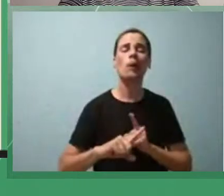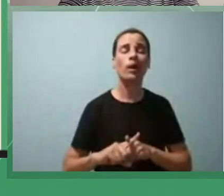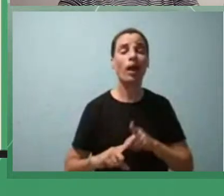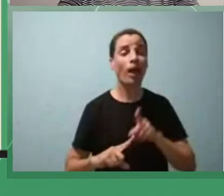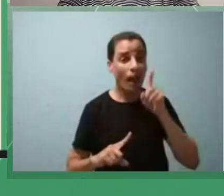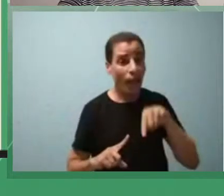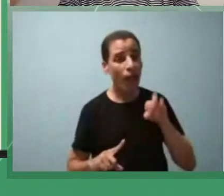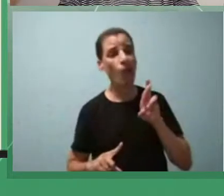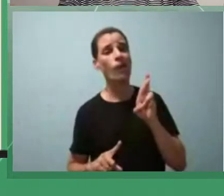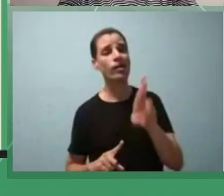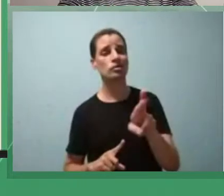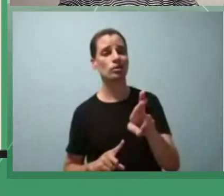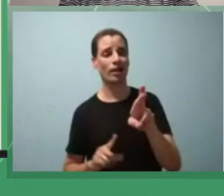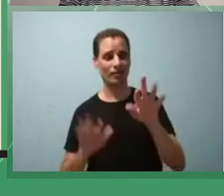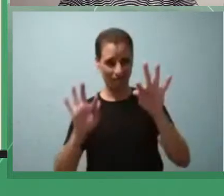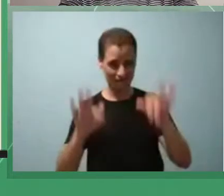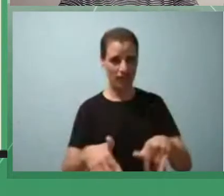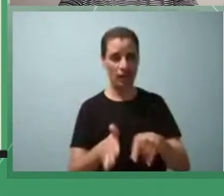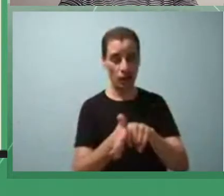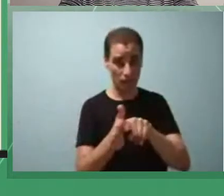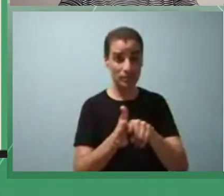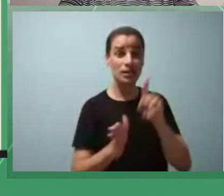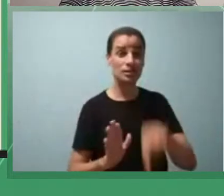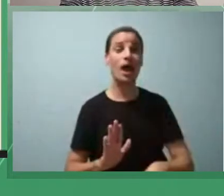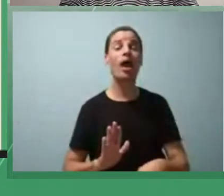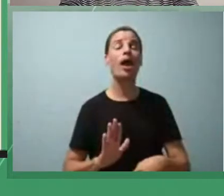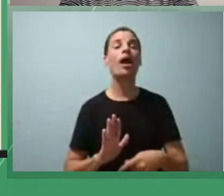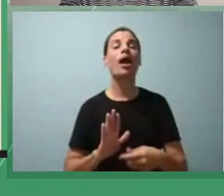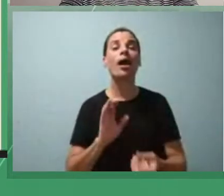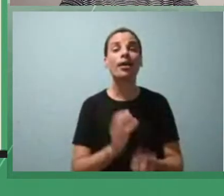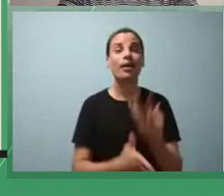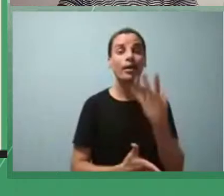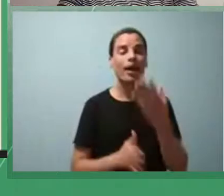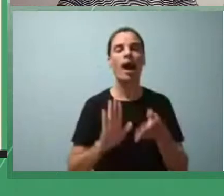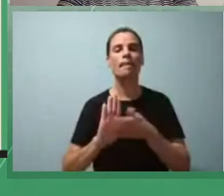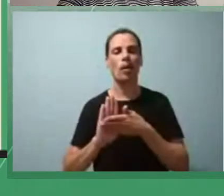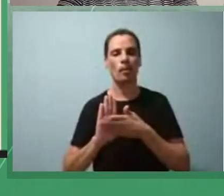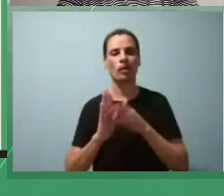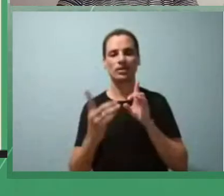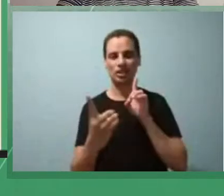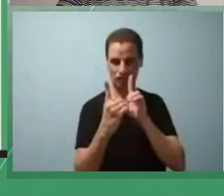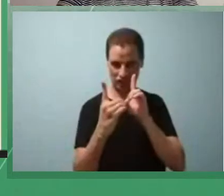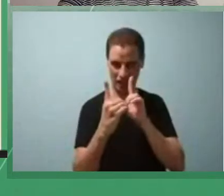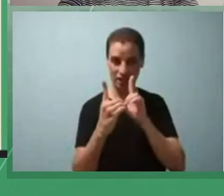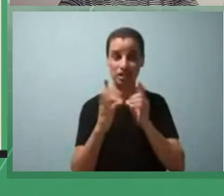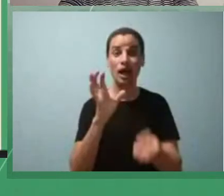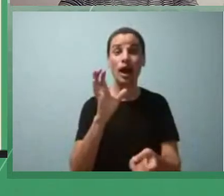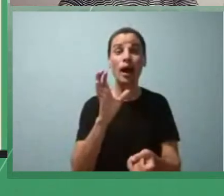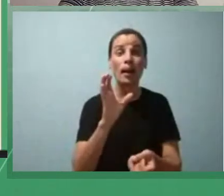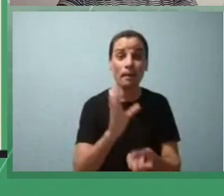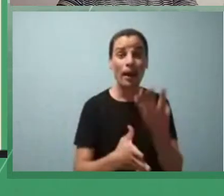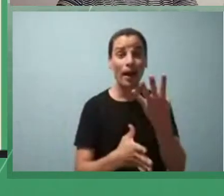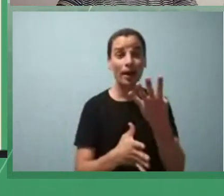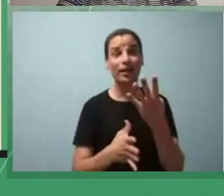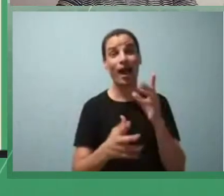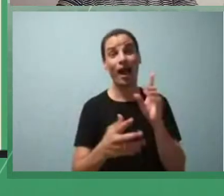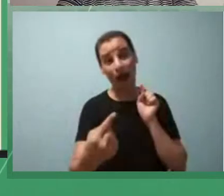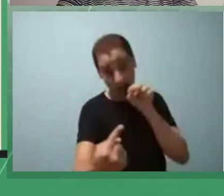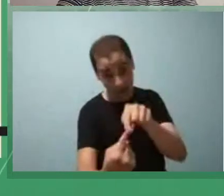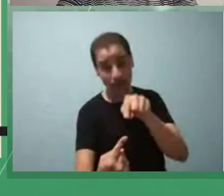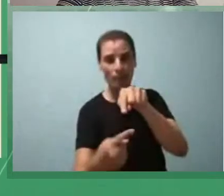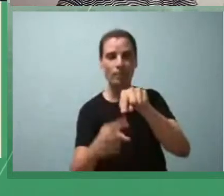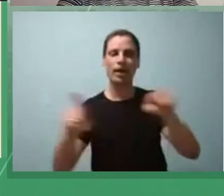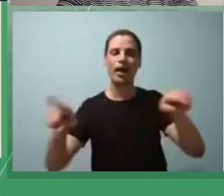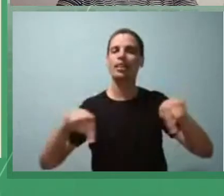é elaborar uma proposta didática para ser aplicada em sala de aula pode passar por